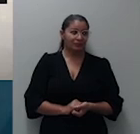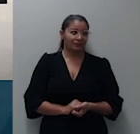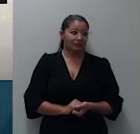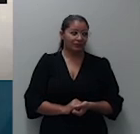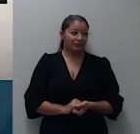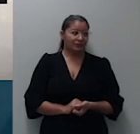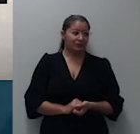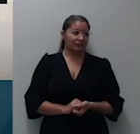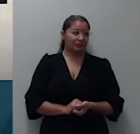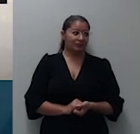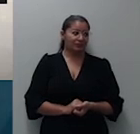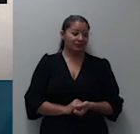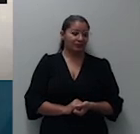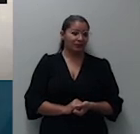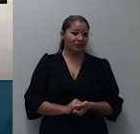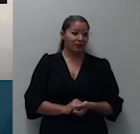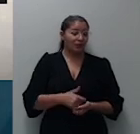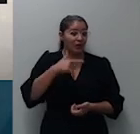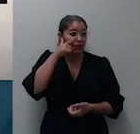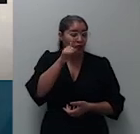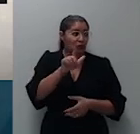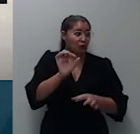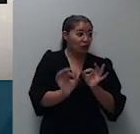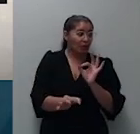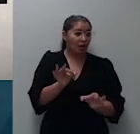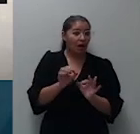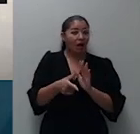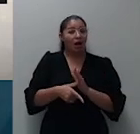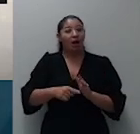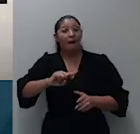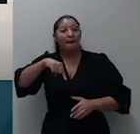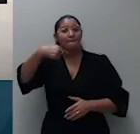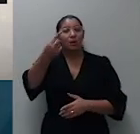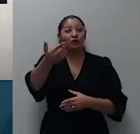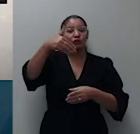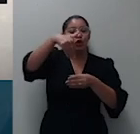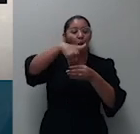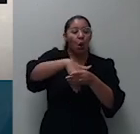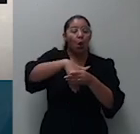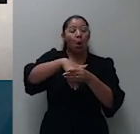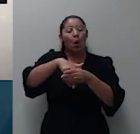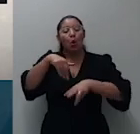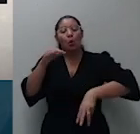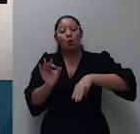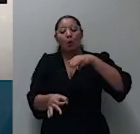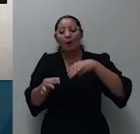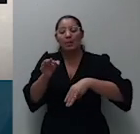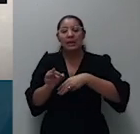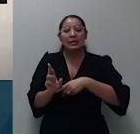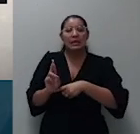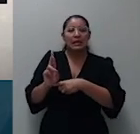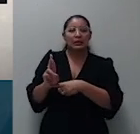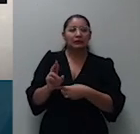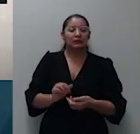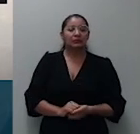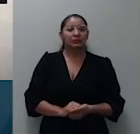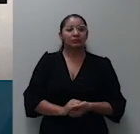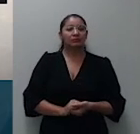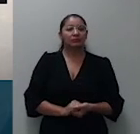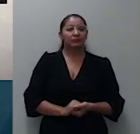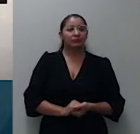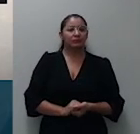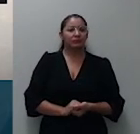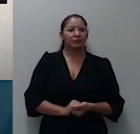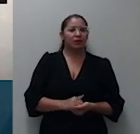prosseguindo no julgamento após o voto vista do ministro Raul Araújo apresentando questão de ordem suscitada pelo réu sobre a